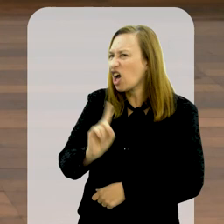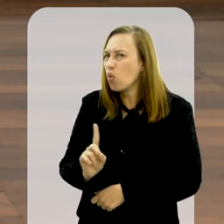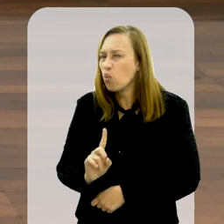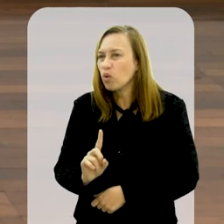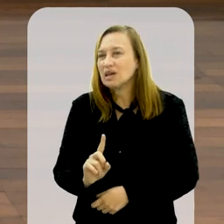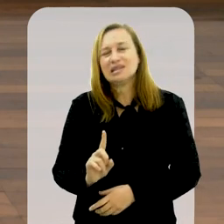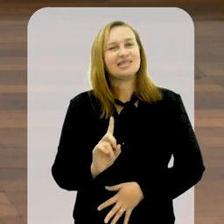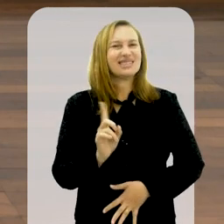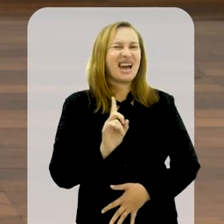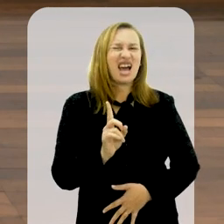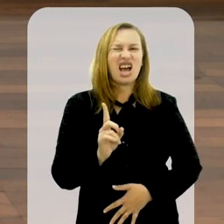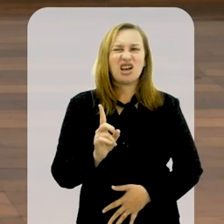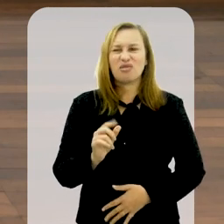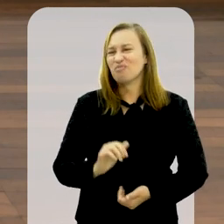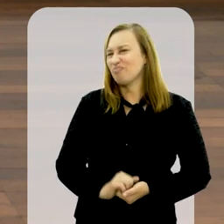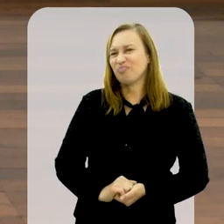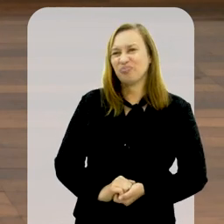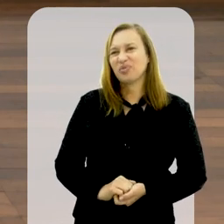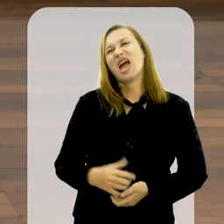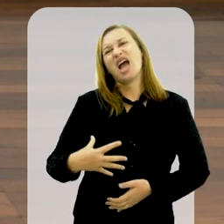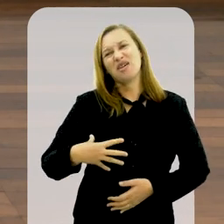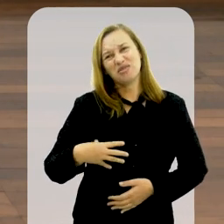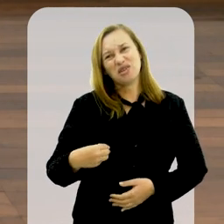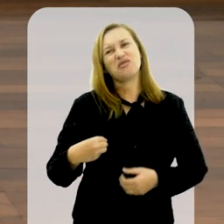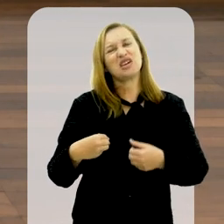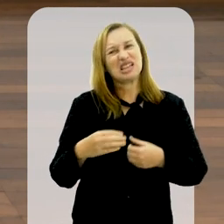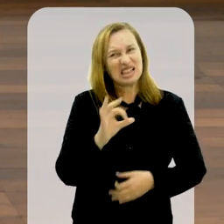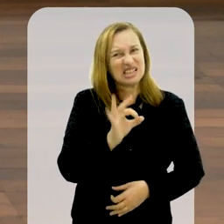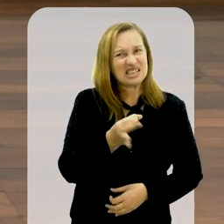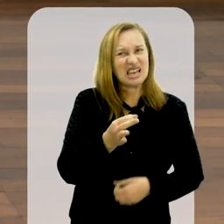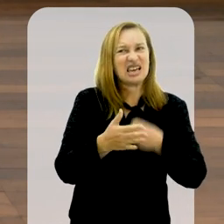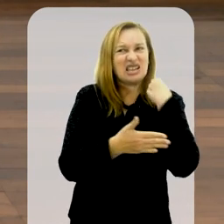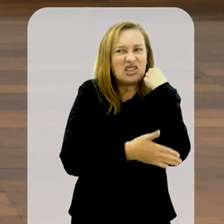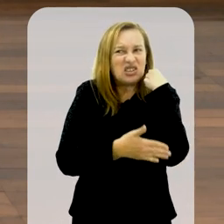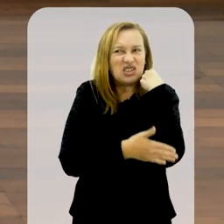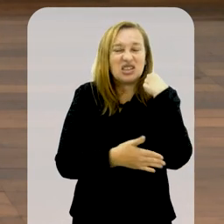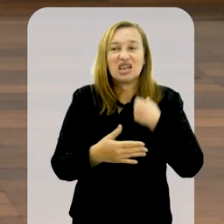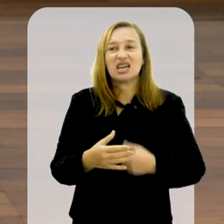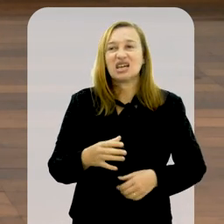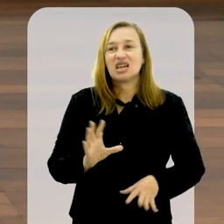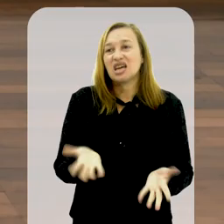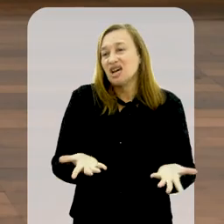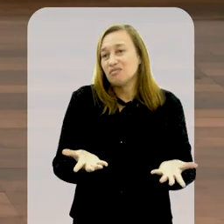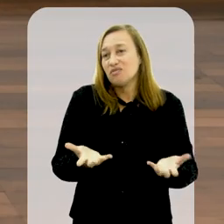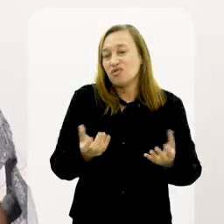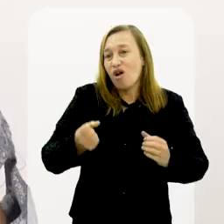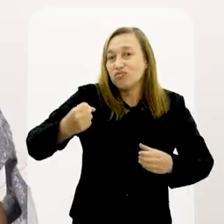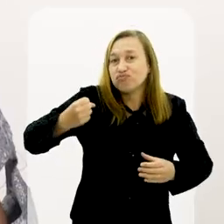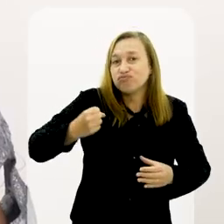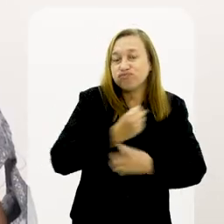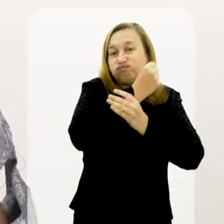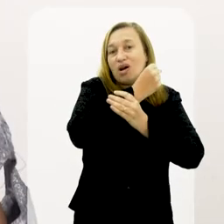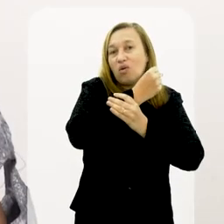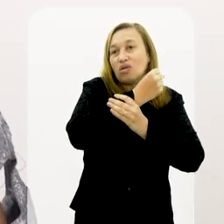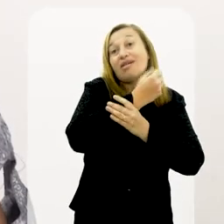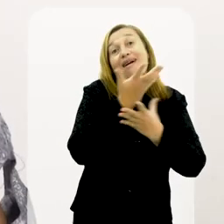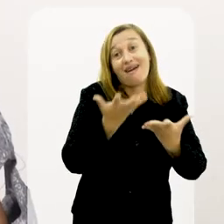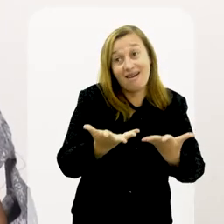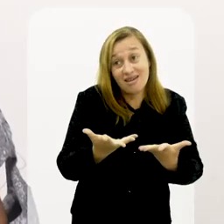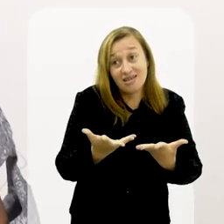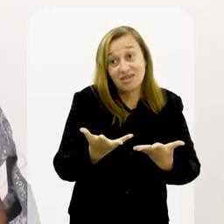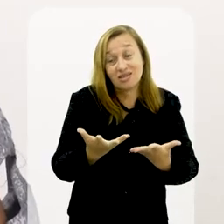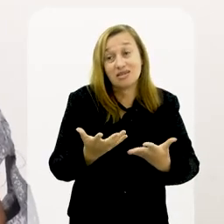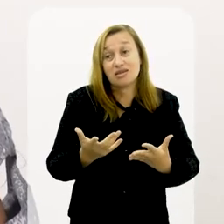Não. A minha filha... Então eu acho que a sua filha está certa. É, minha filha Xangô, né, gente? Xangô é um povo